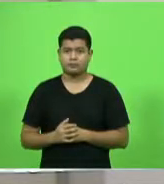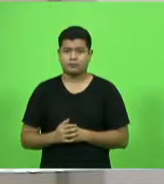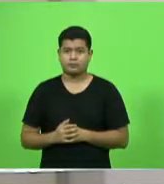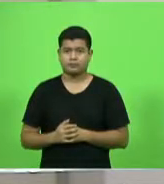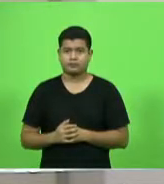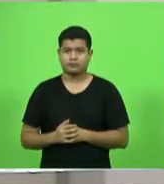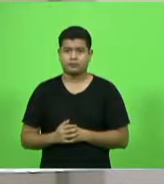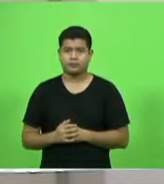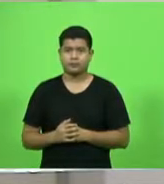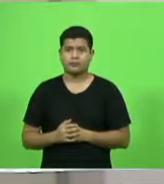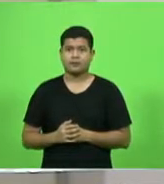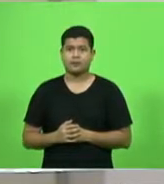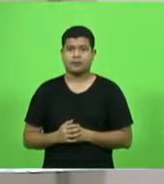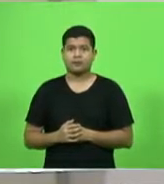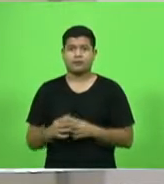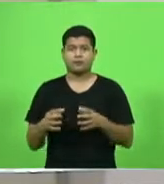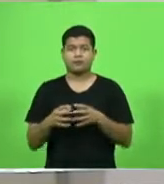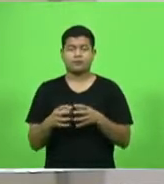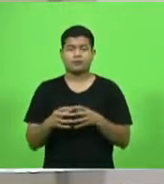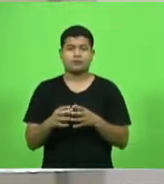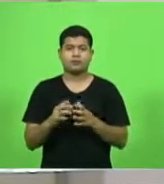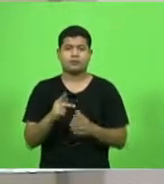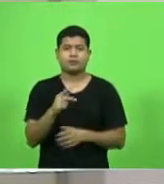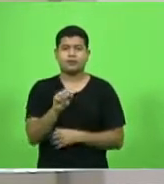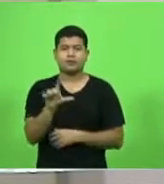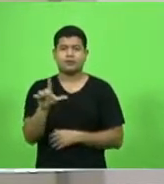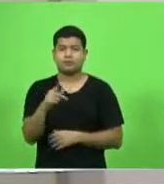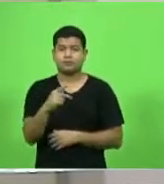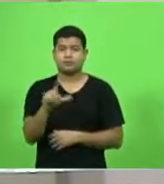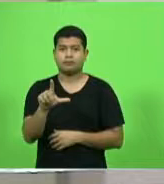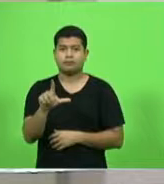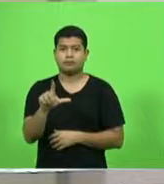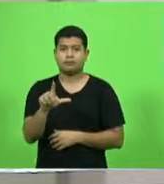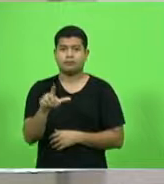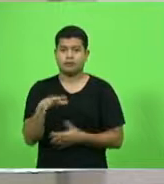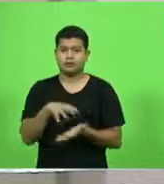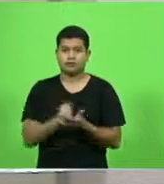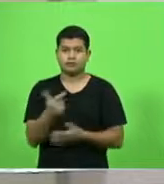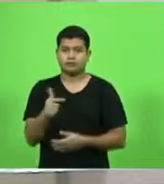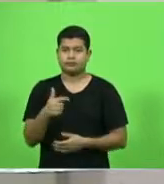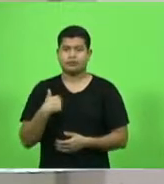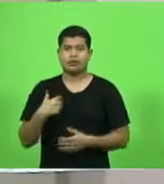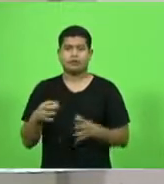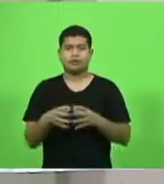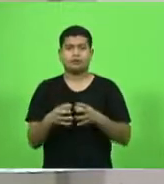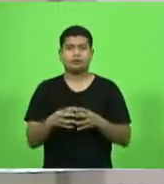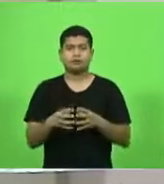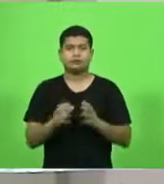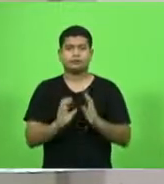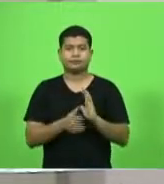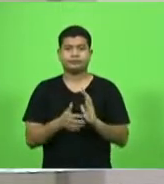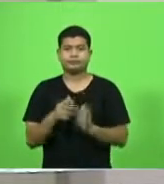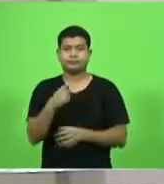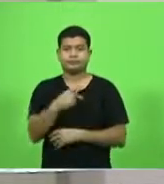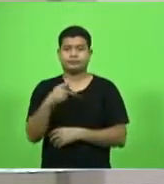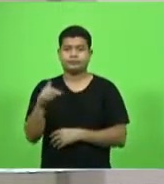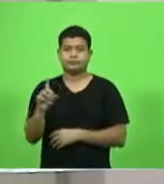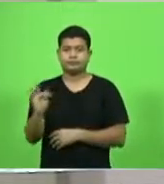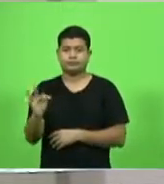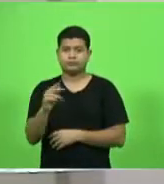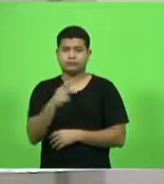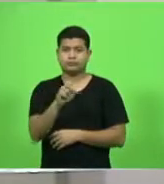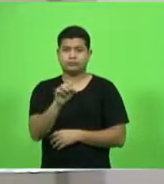Bloco PSLPL, nenhum inscrito? Bloco PDT-PSDB-Republicanos.